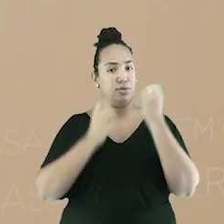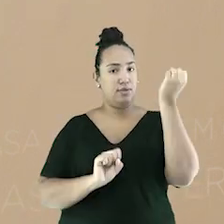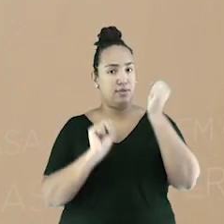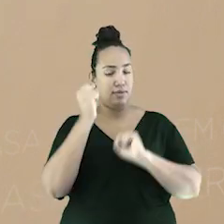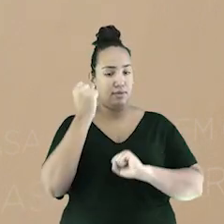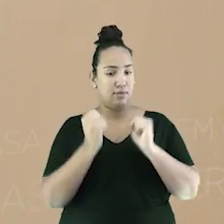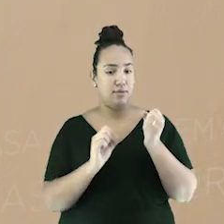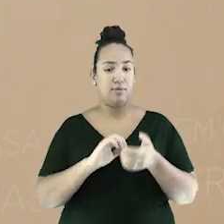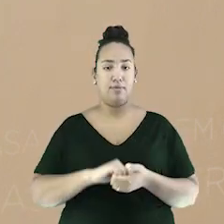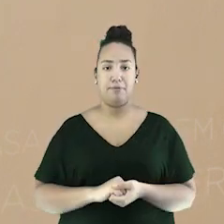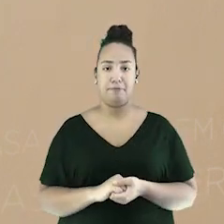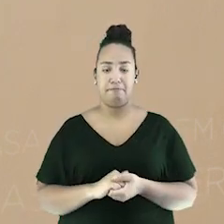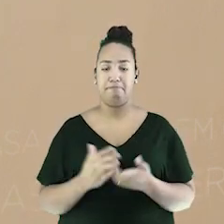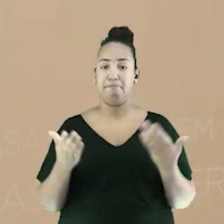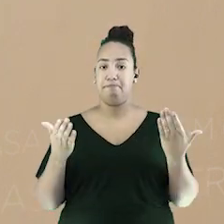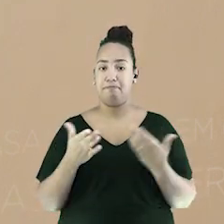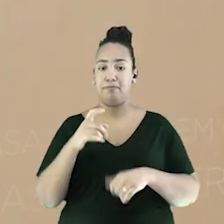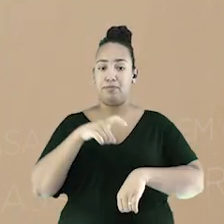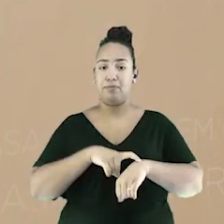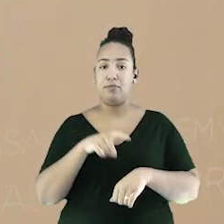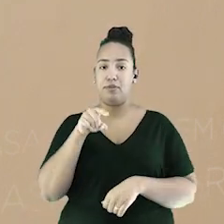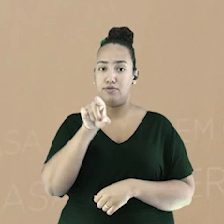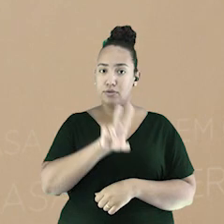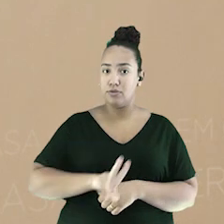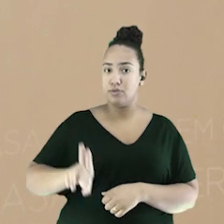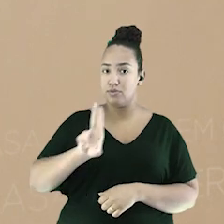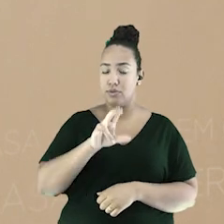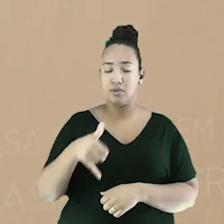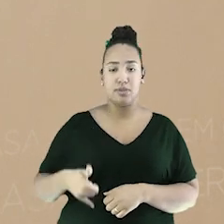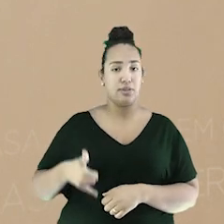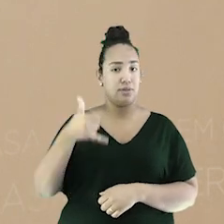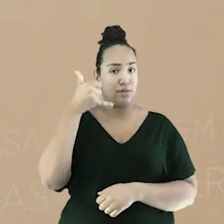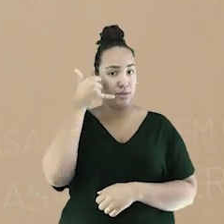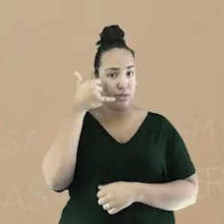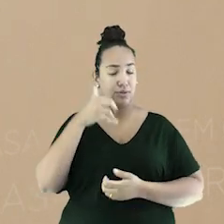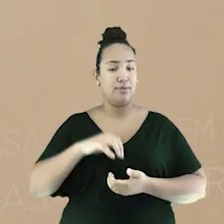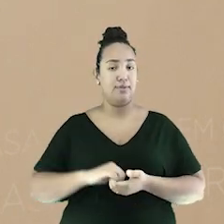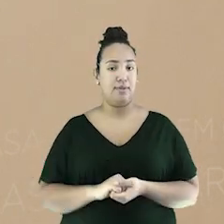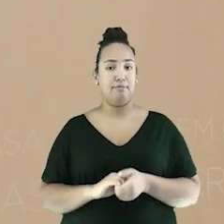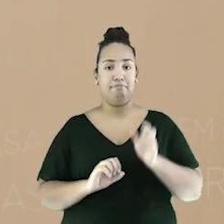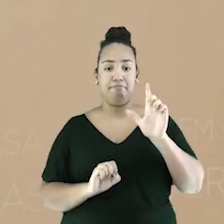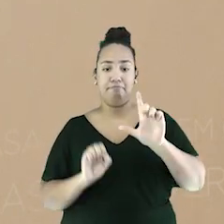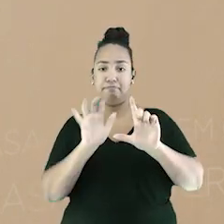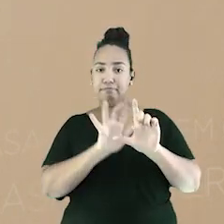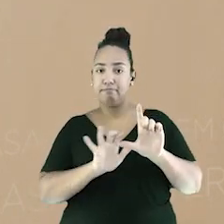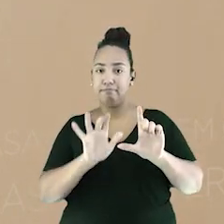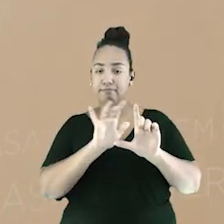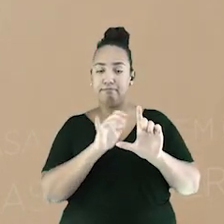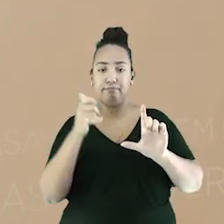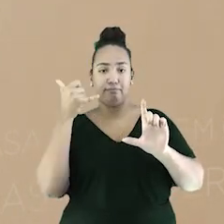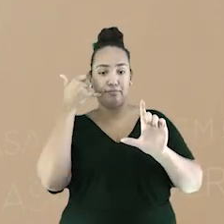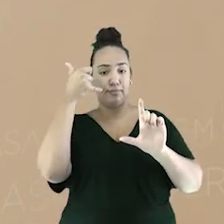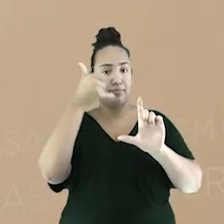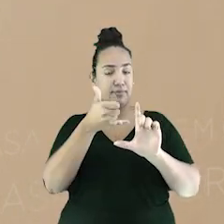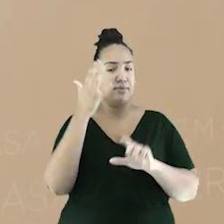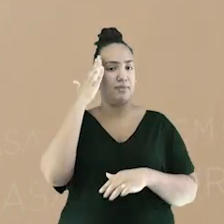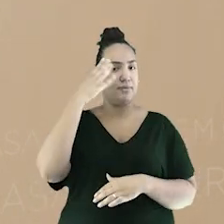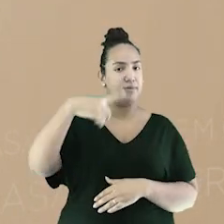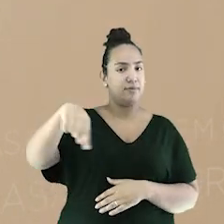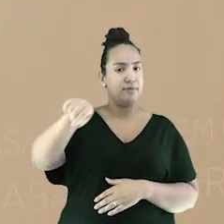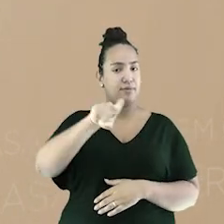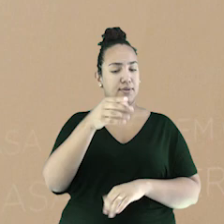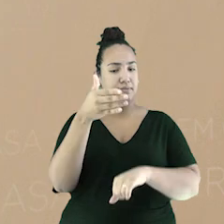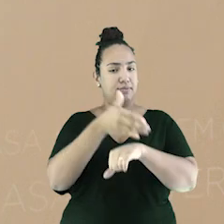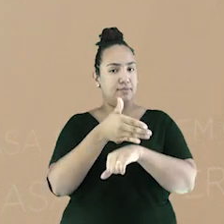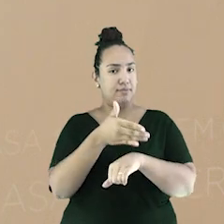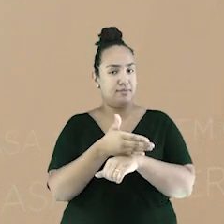participou da nossa aula. A sua interação é muito importante, combinado? E aí estudantes, tudo bem? Na